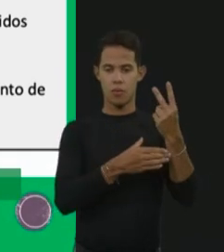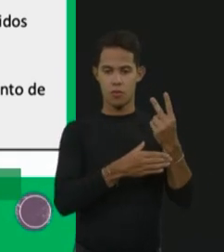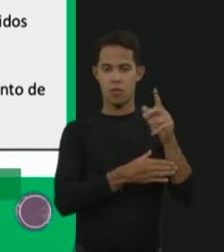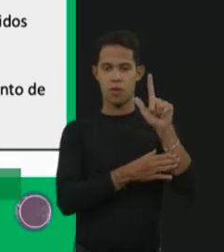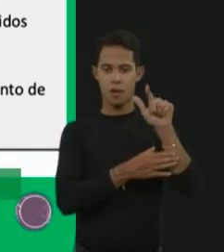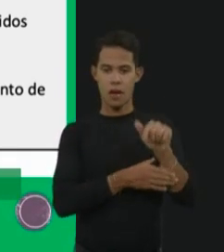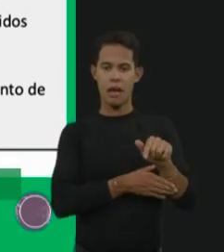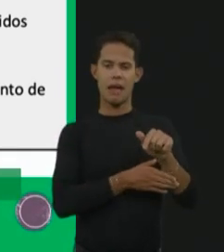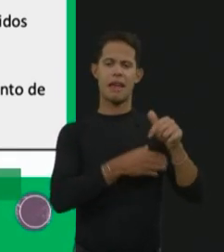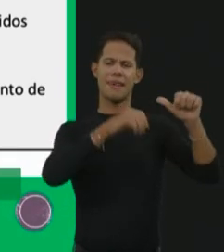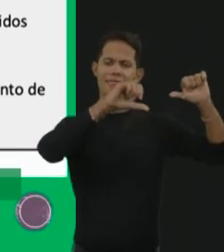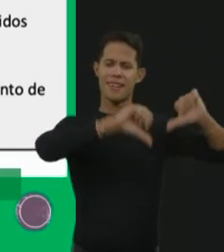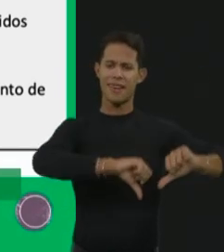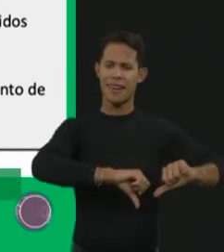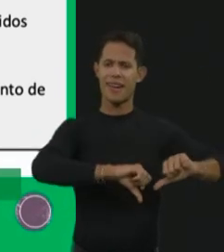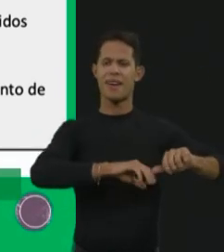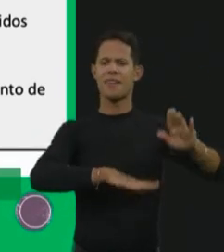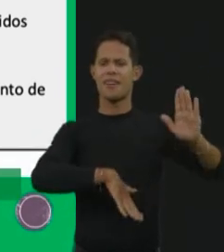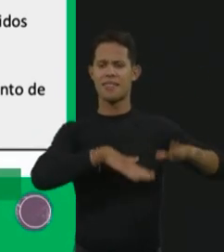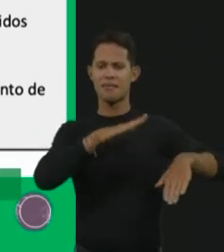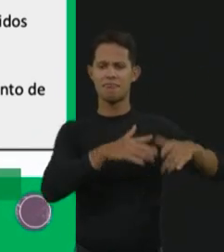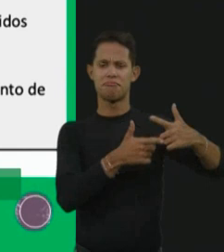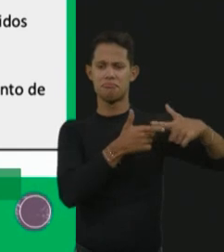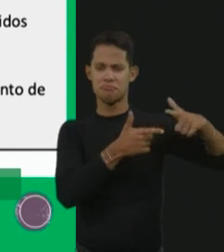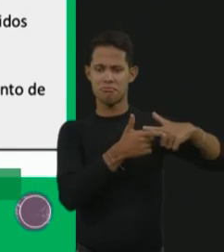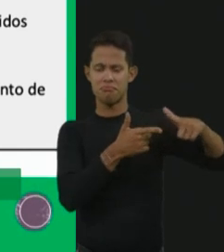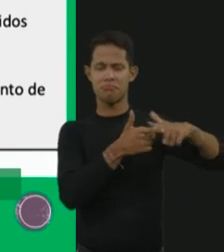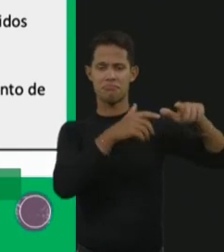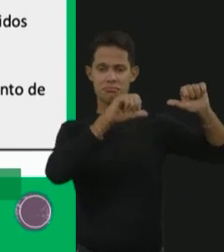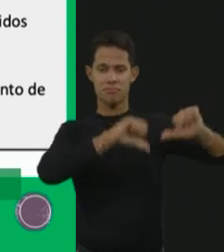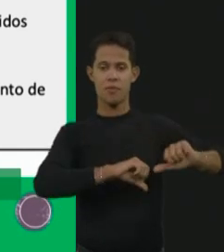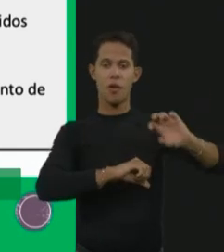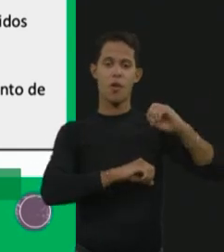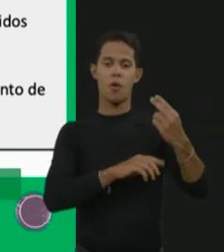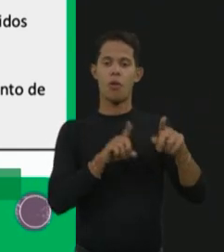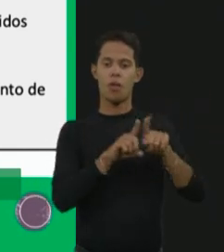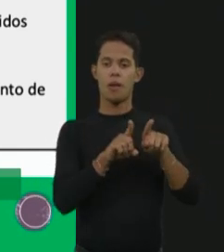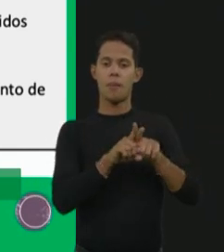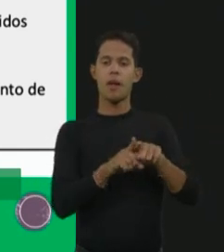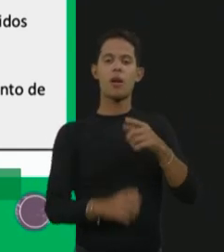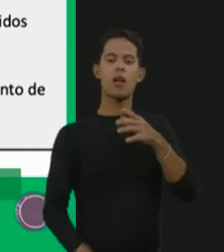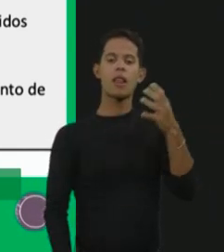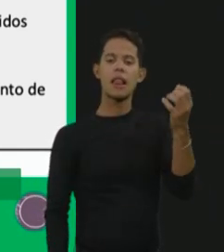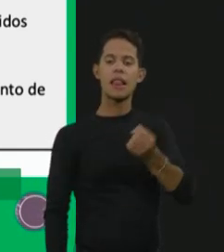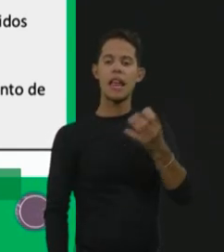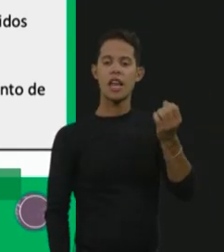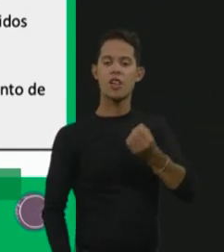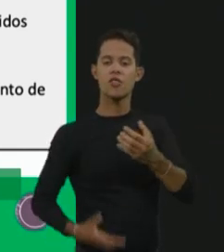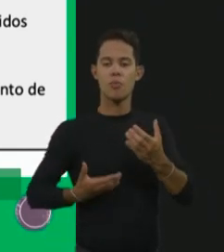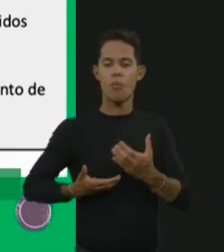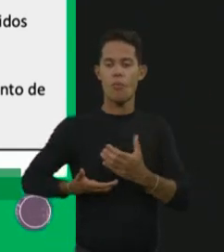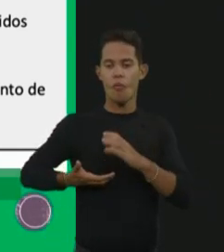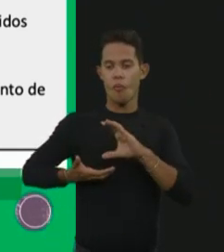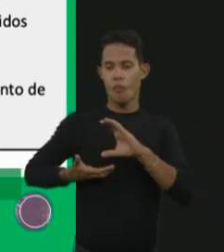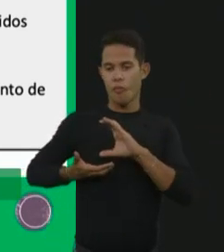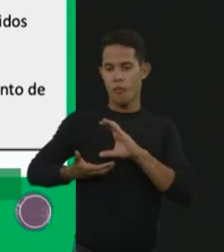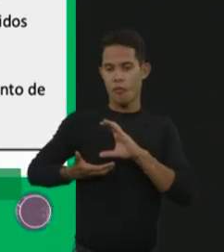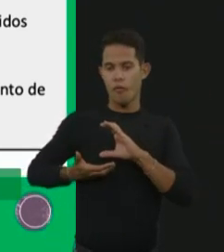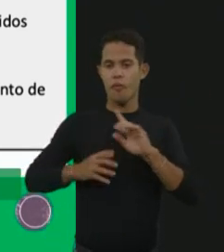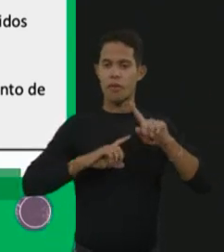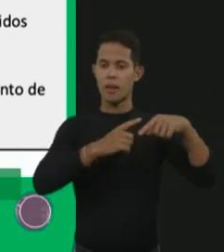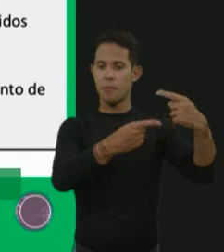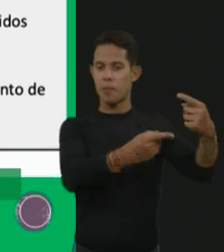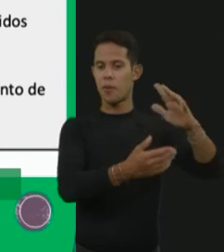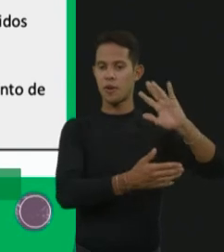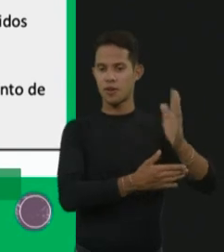crianças são muito graves, vão para a UTI precoce ou logo após a amamentação, né? Onde a gente tem, por exemplo, a fenilcetonúria, que está no teste do pezinho.